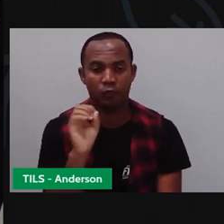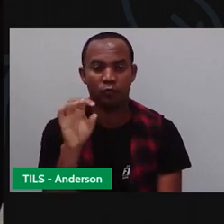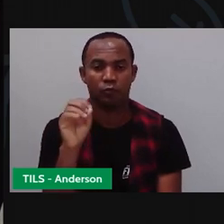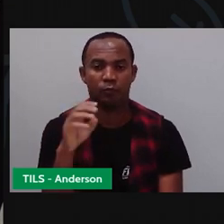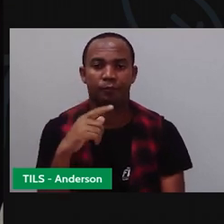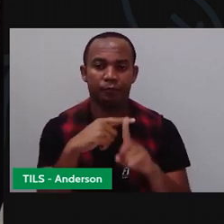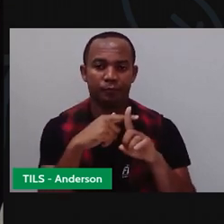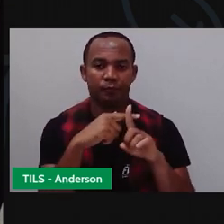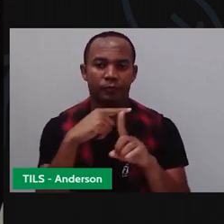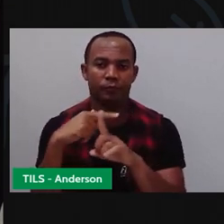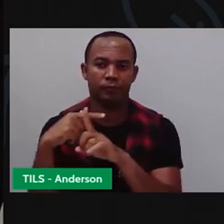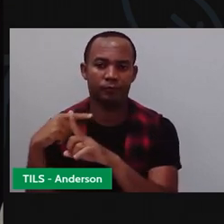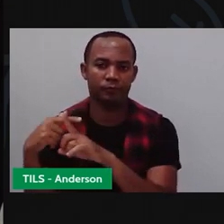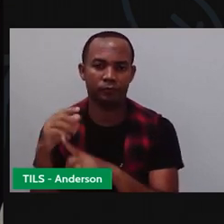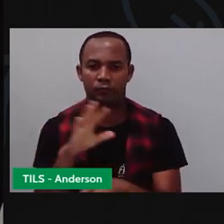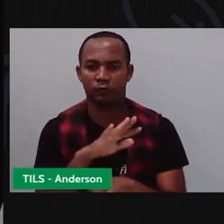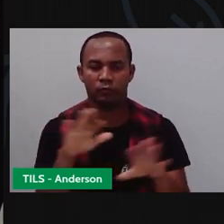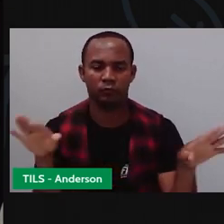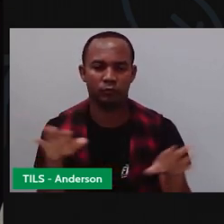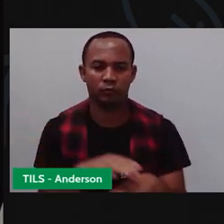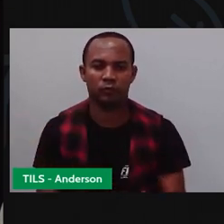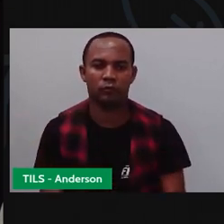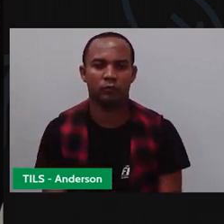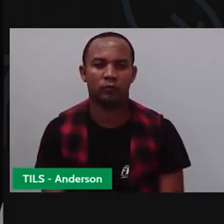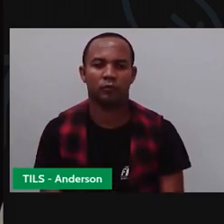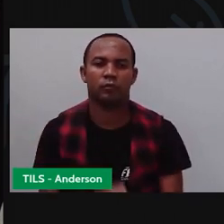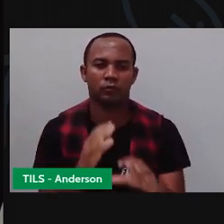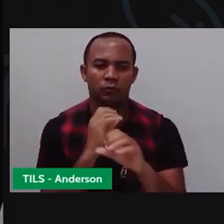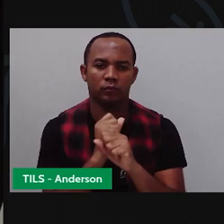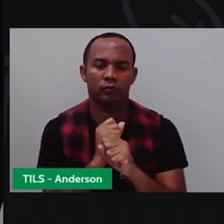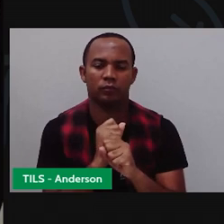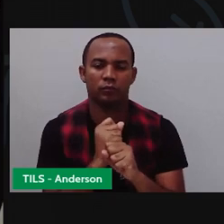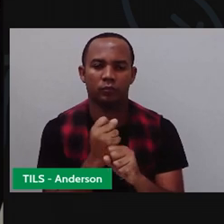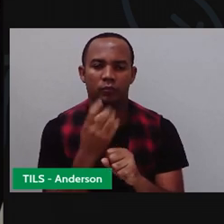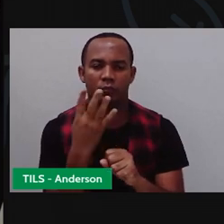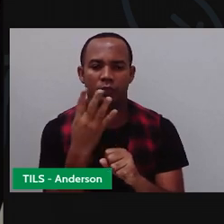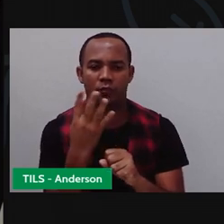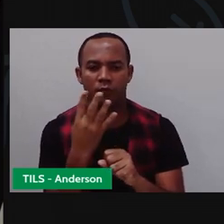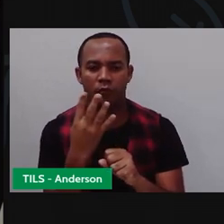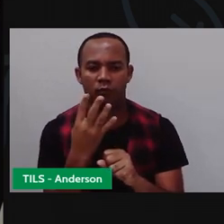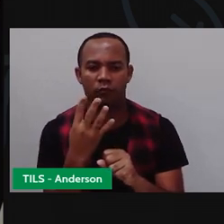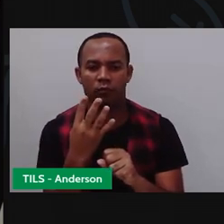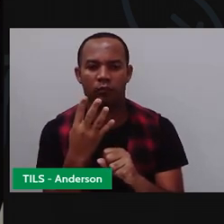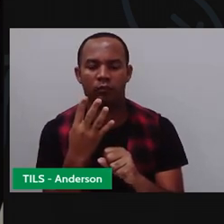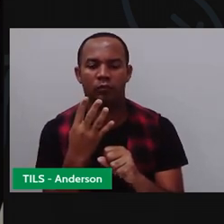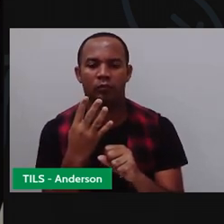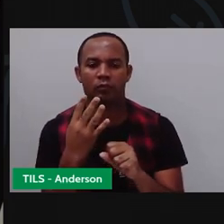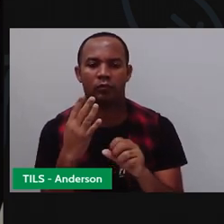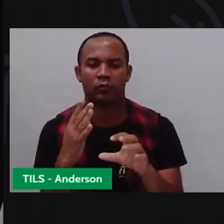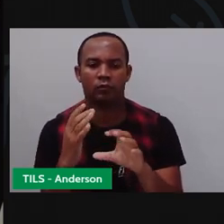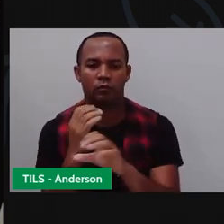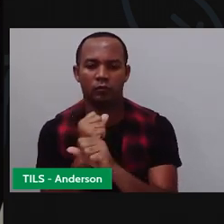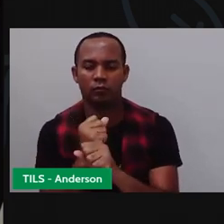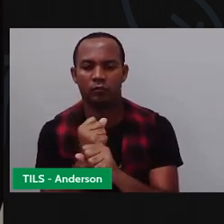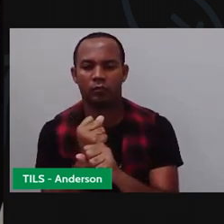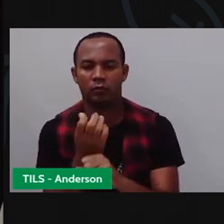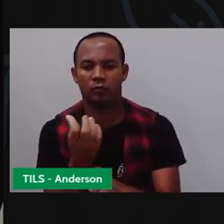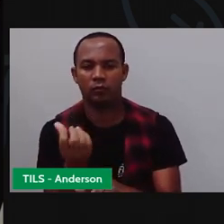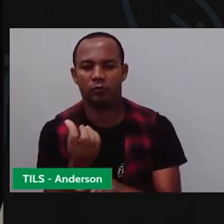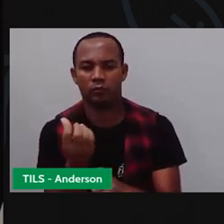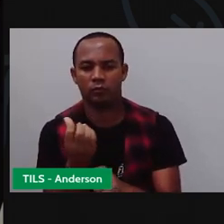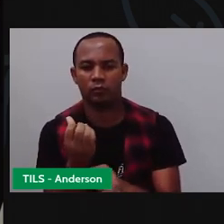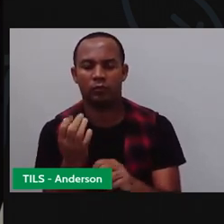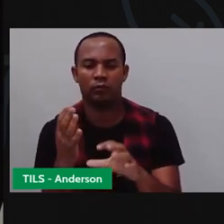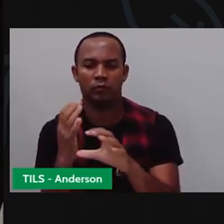somar. Não é isso? E somando é quanto? Dois mais dois? Quatro. Mais dois? Seis. Esse